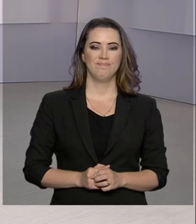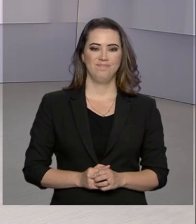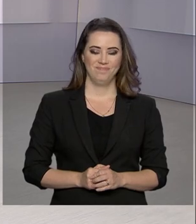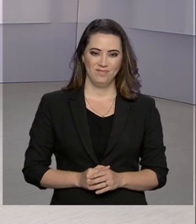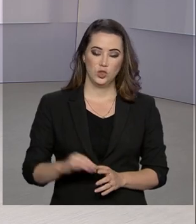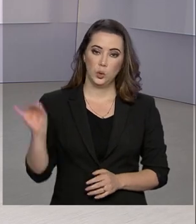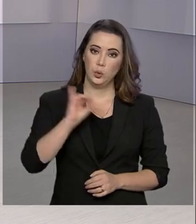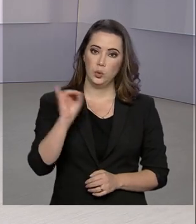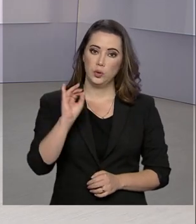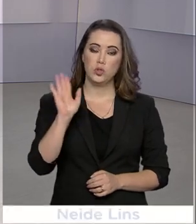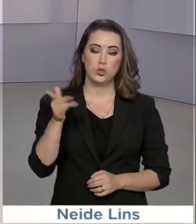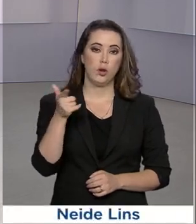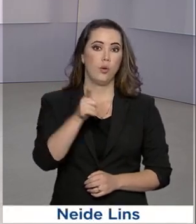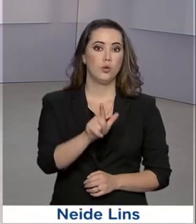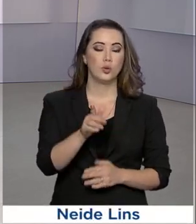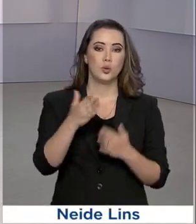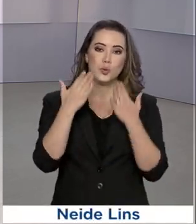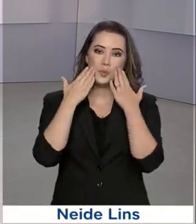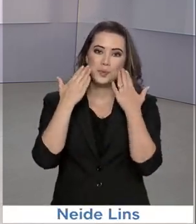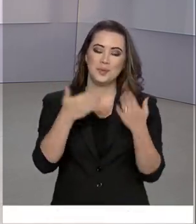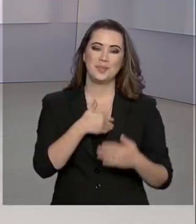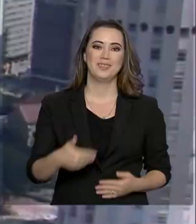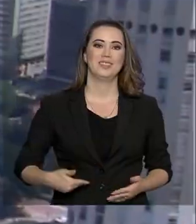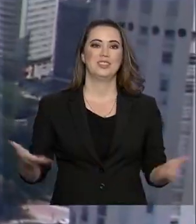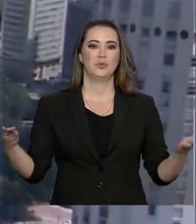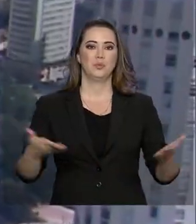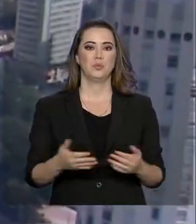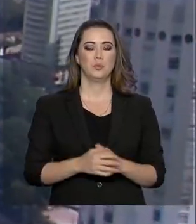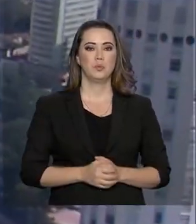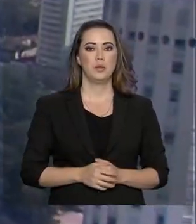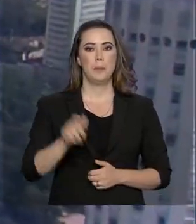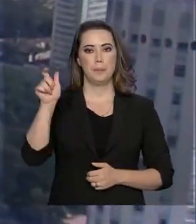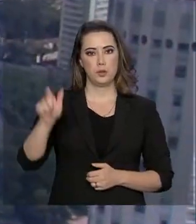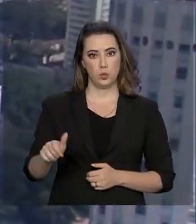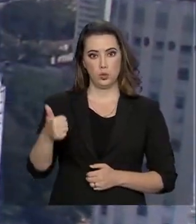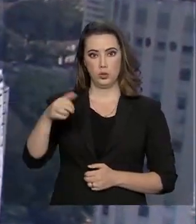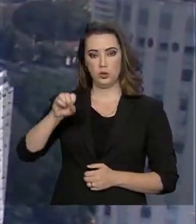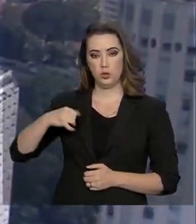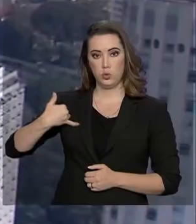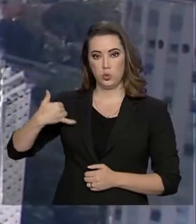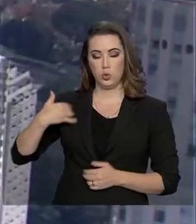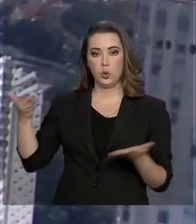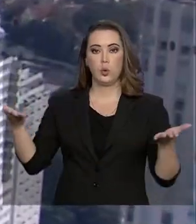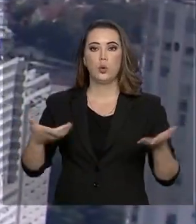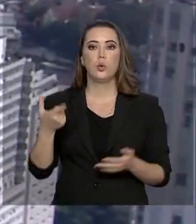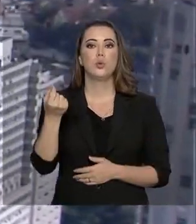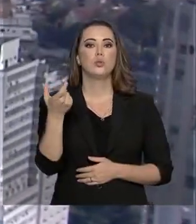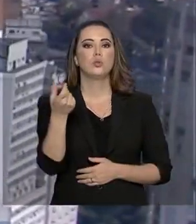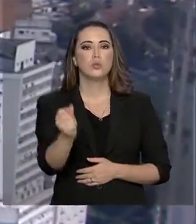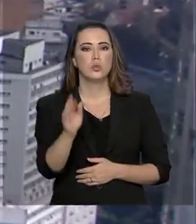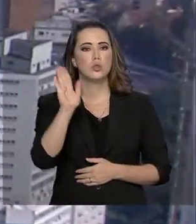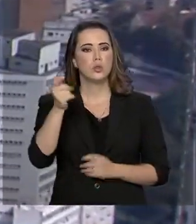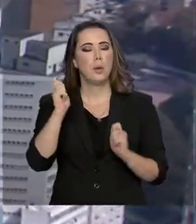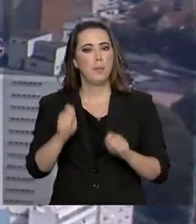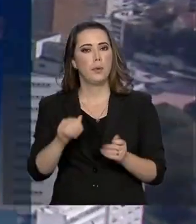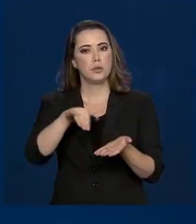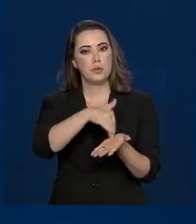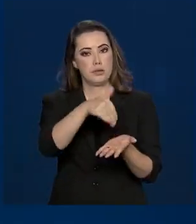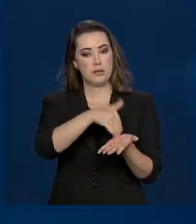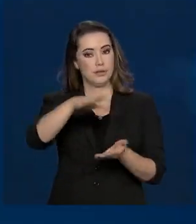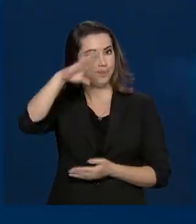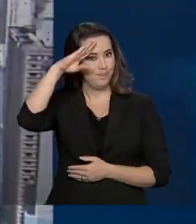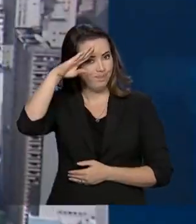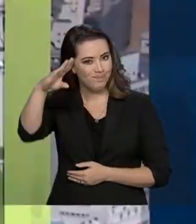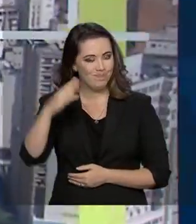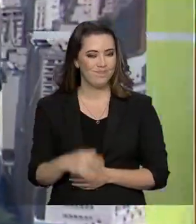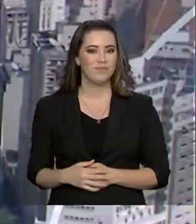Olá, já estamos no ar com o Governo Agora. Quem completa 18 anos agora em 2020 já pode fazer o